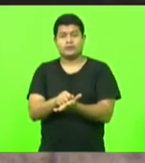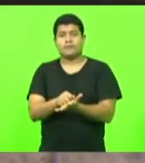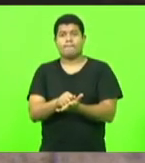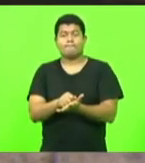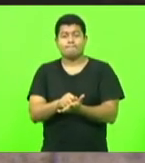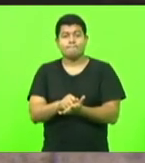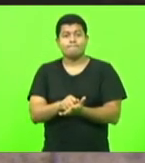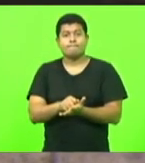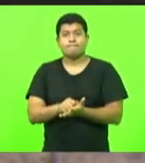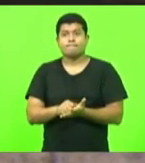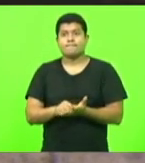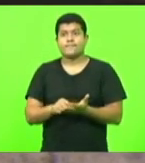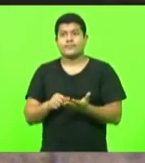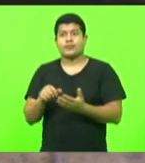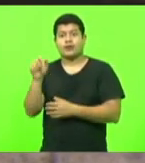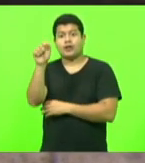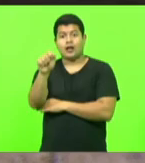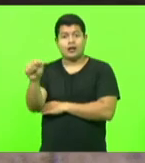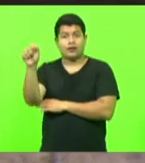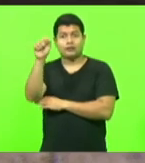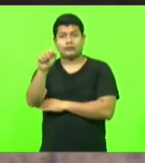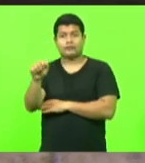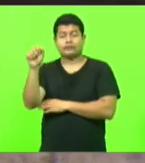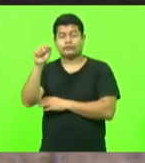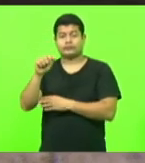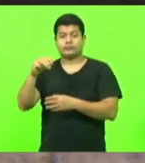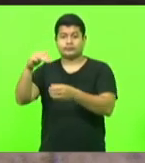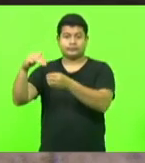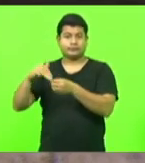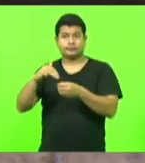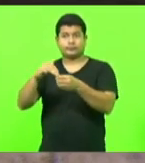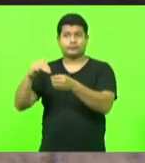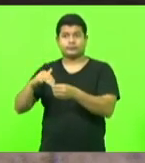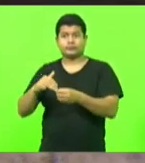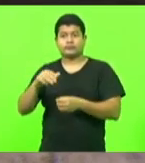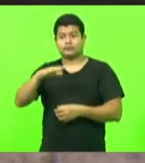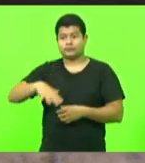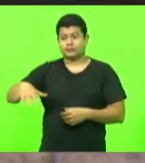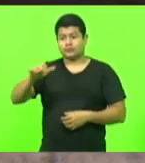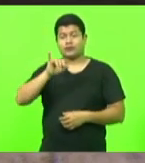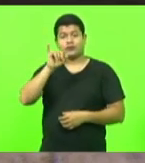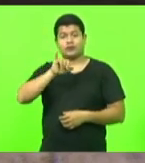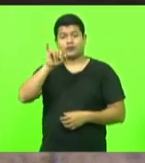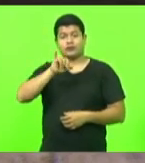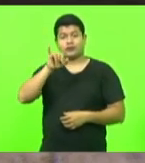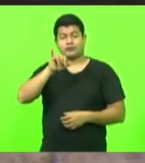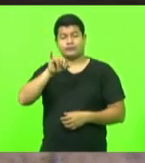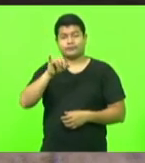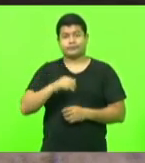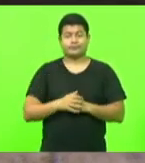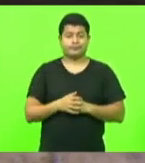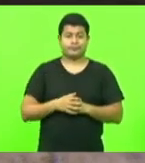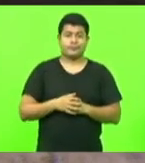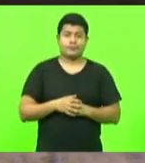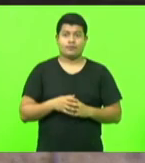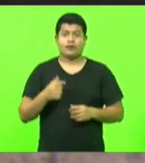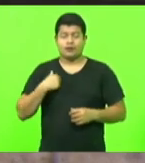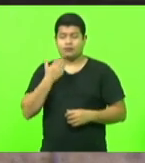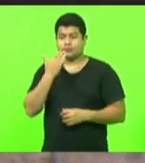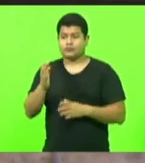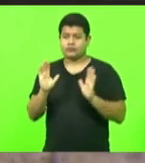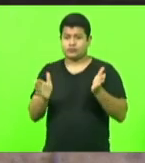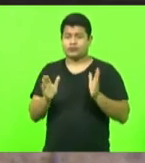acionado pela Associação dos Municípios do Alto Vale do Itajaí. Eu solicitei, ainda não consegui